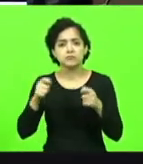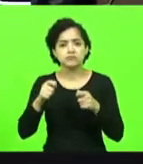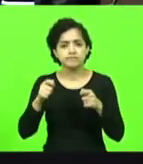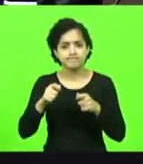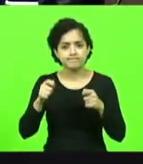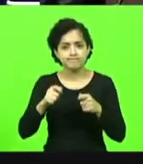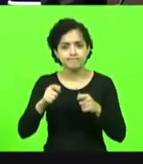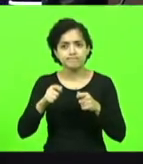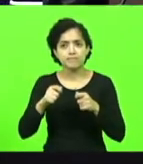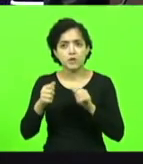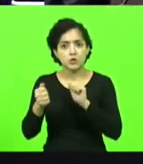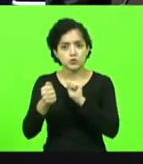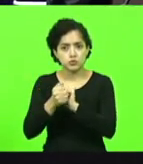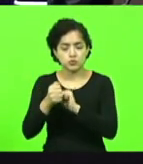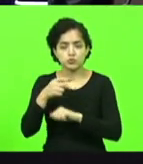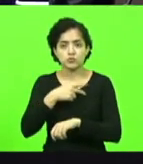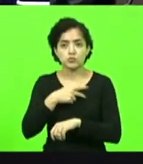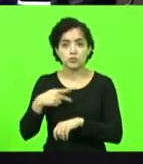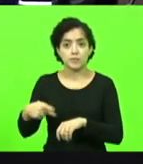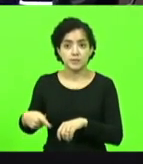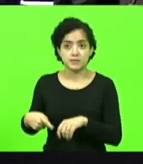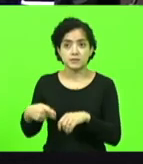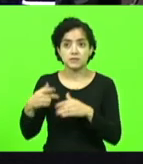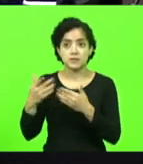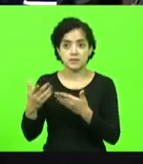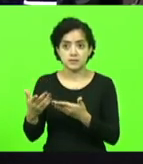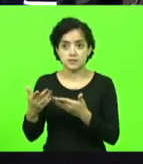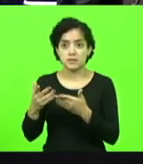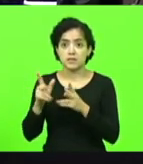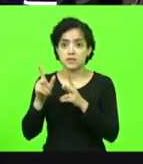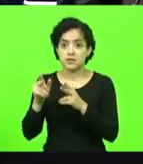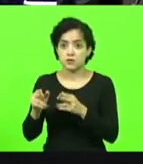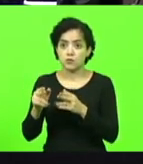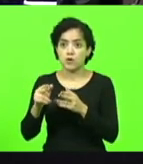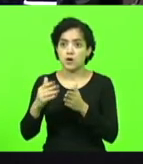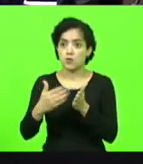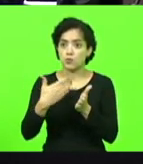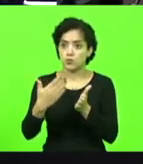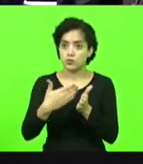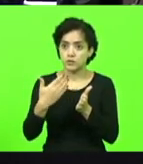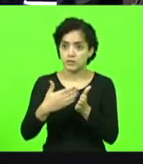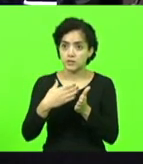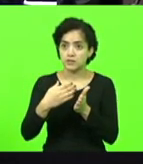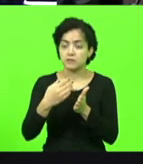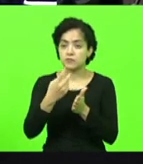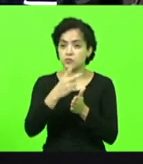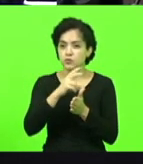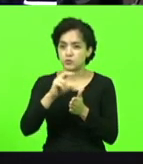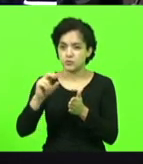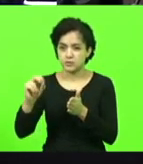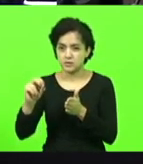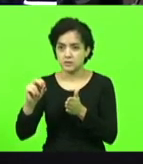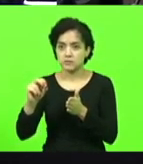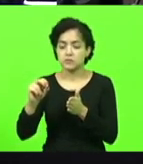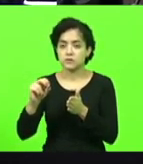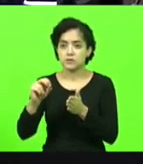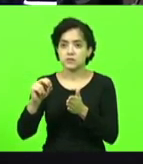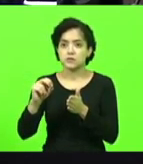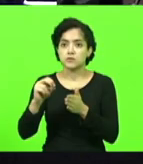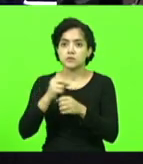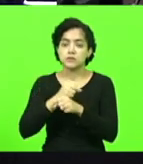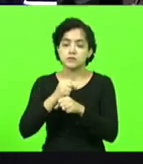Legislativo, junto com a presidência, assim como foi feito o livro dos 200 anos da Anitta, a nossa